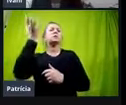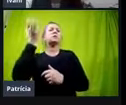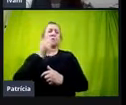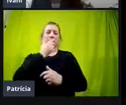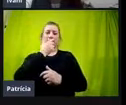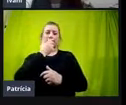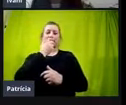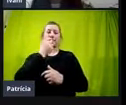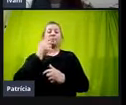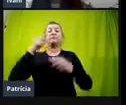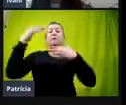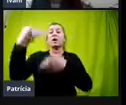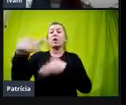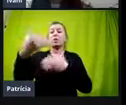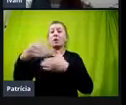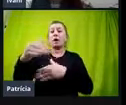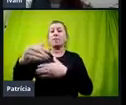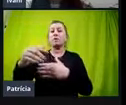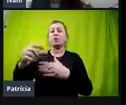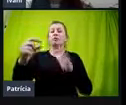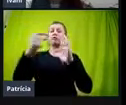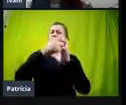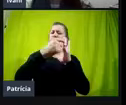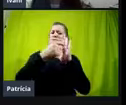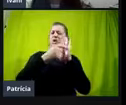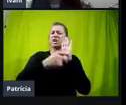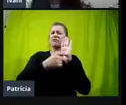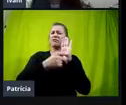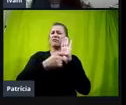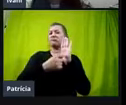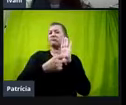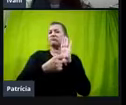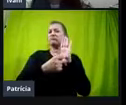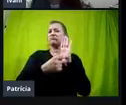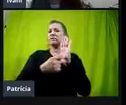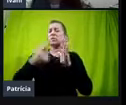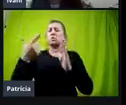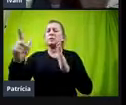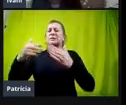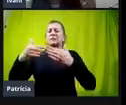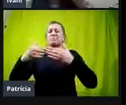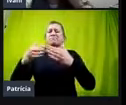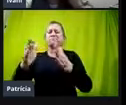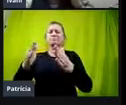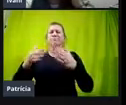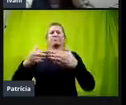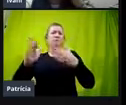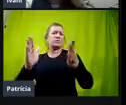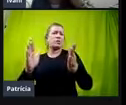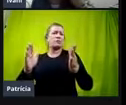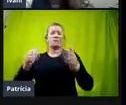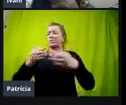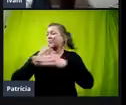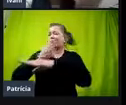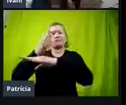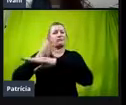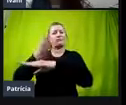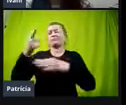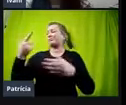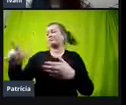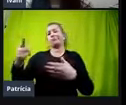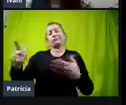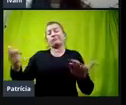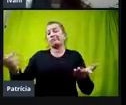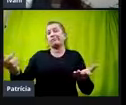a trova estava num arquivo que não sequer abria, né? Na época, isso já faz algum vângulo. Então,